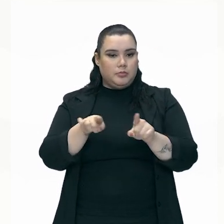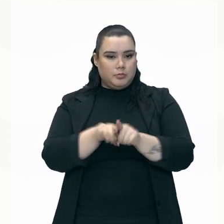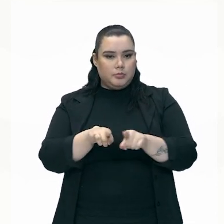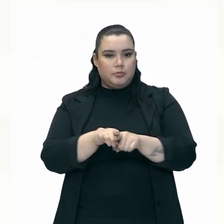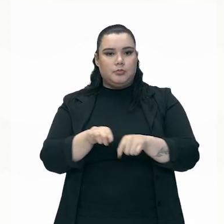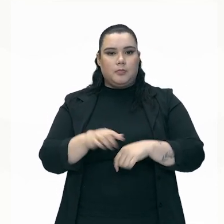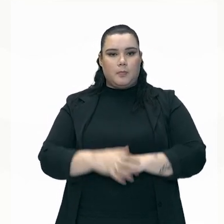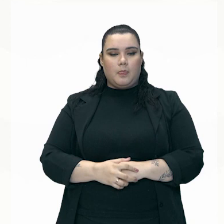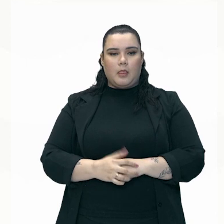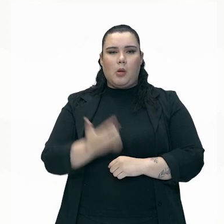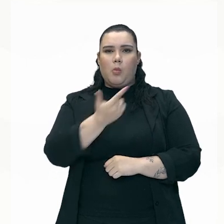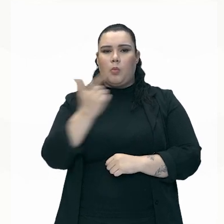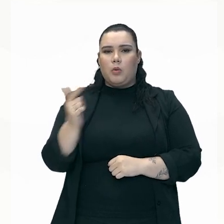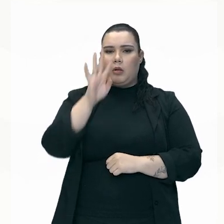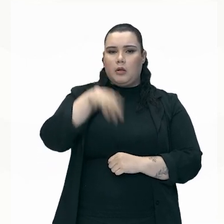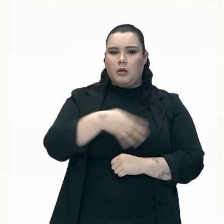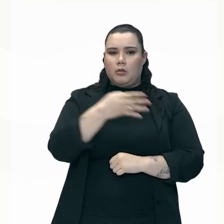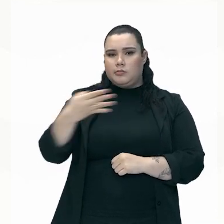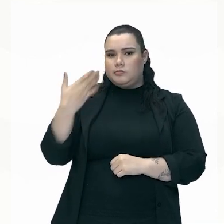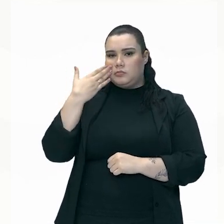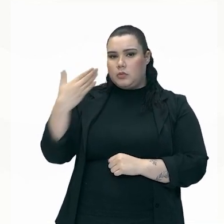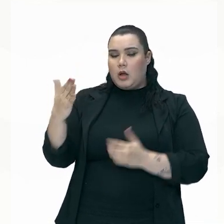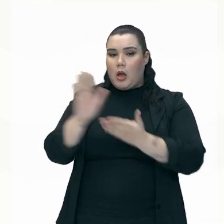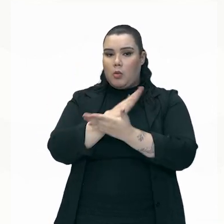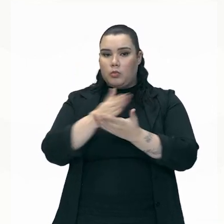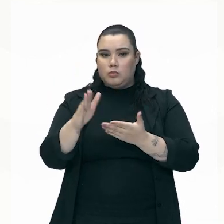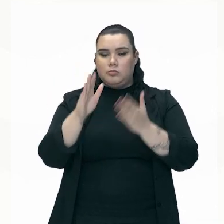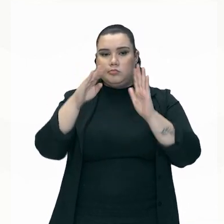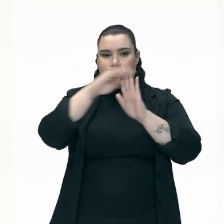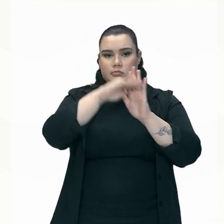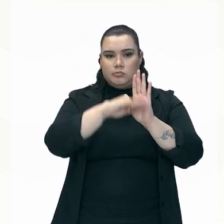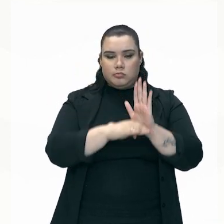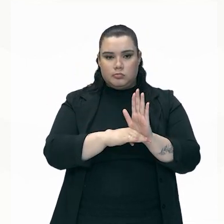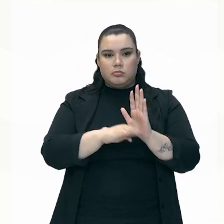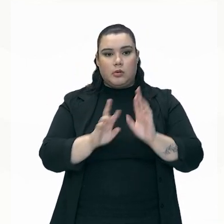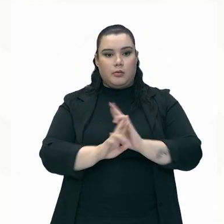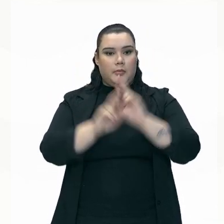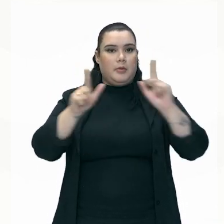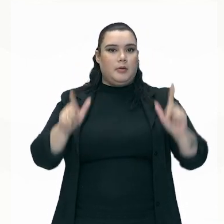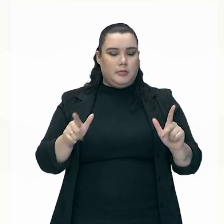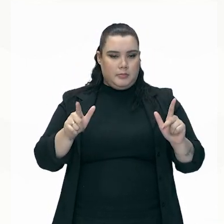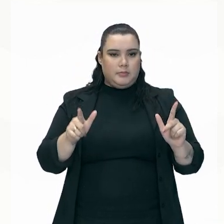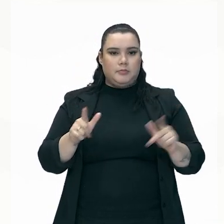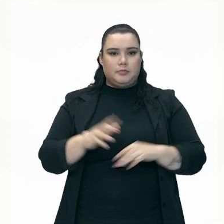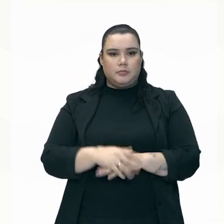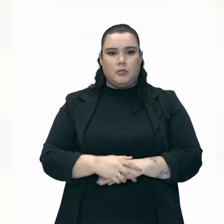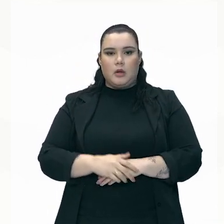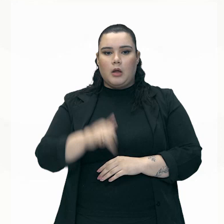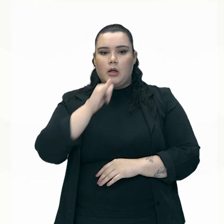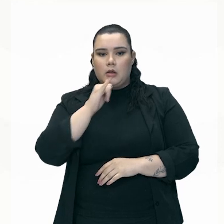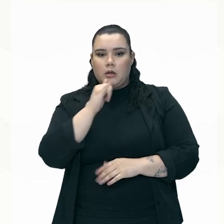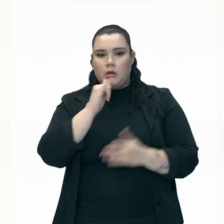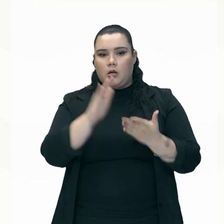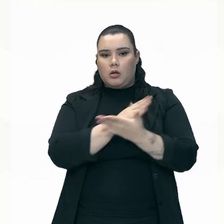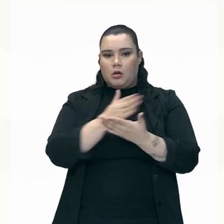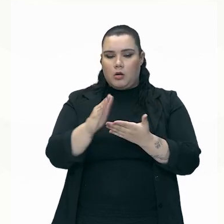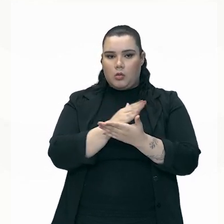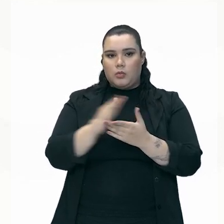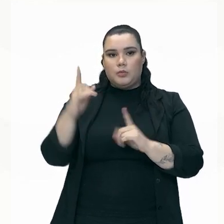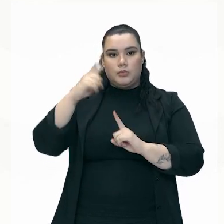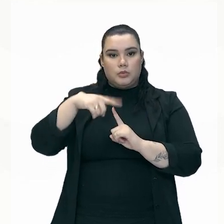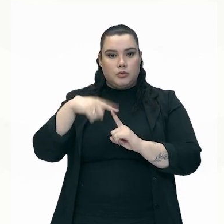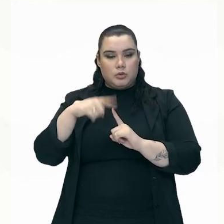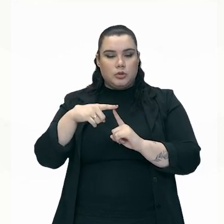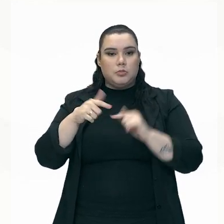uma outra tabela aqui, com algumas profissões que são o contrário, viu, gente? A gente tem aí, por exemplo, alguns tipos de